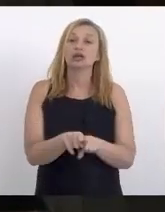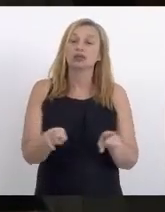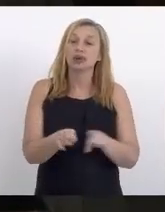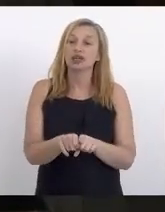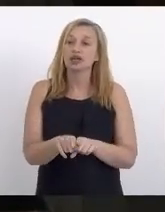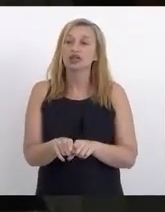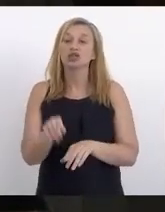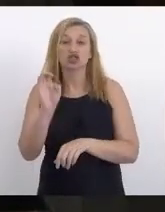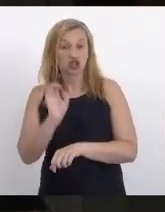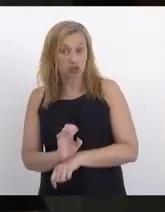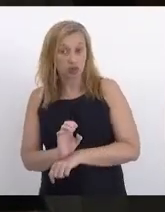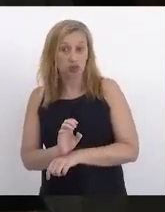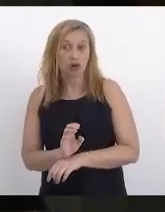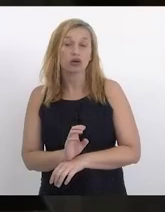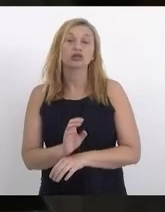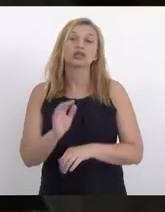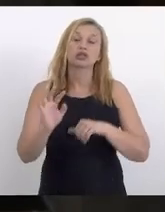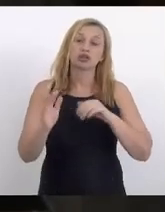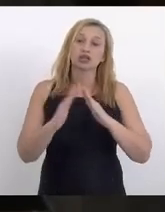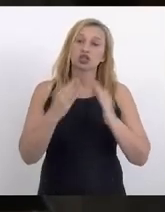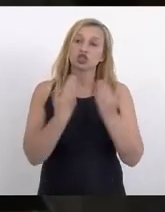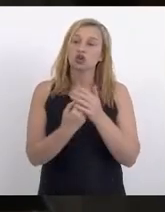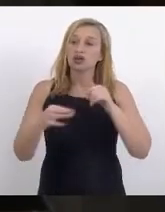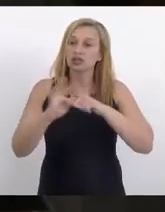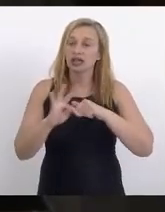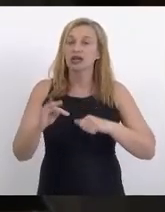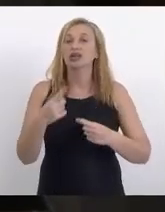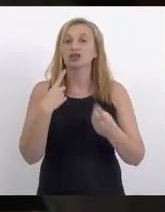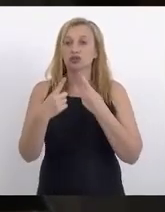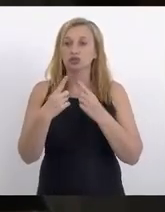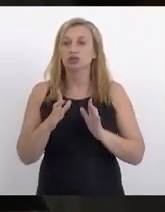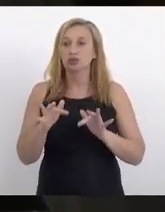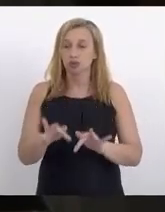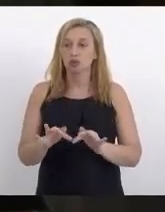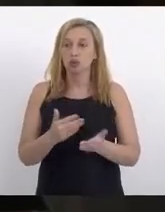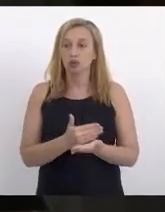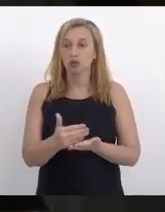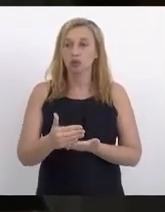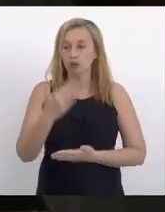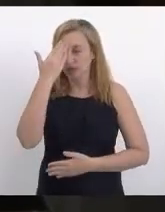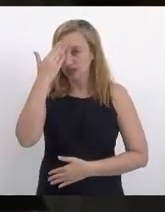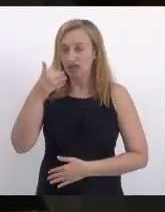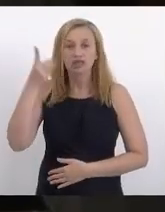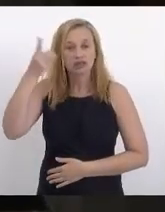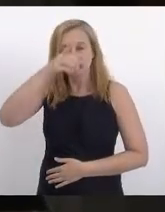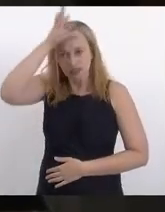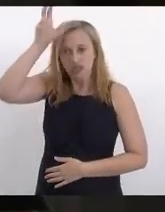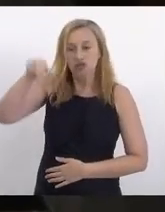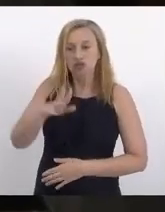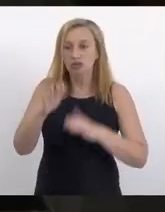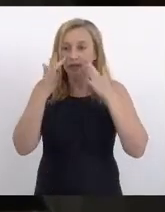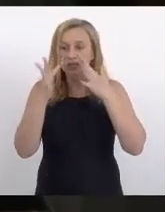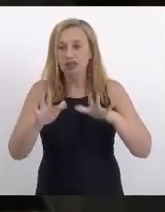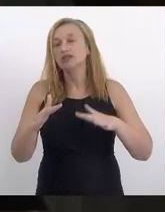pública estadual da Faietec. É o debate que eu queria fazer na expediente inicial. Agradeço muito à deputada Tiaju pela paciência e atenção.